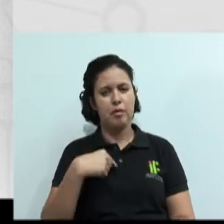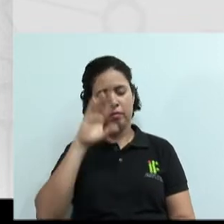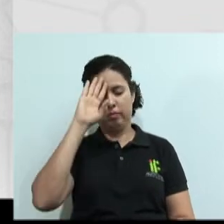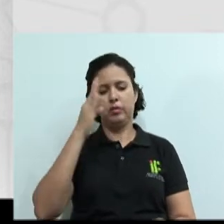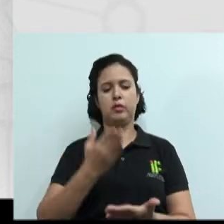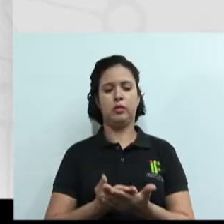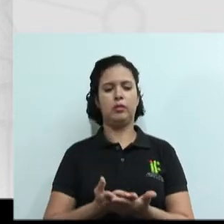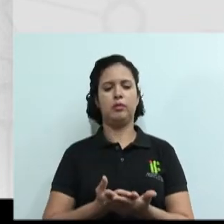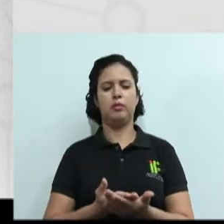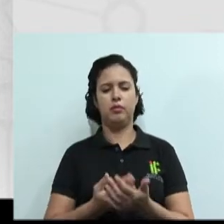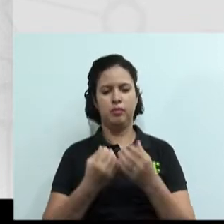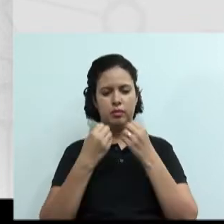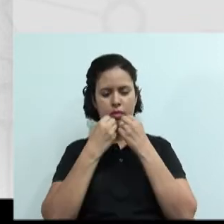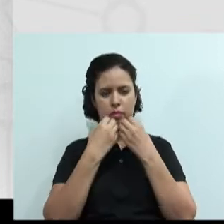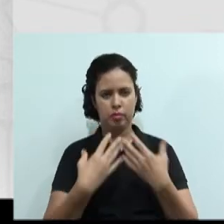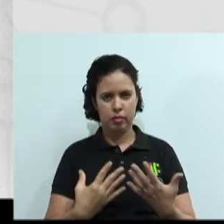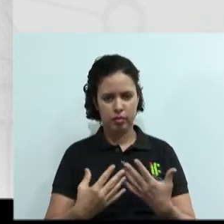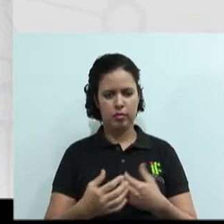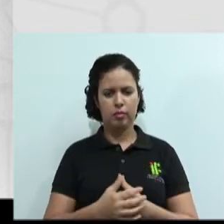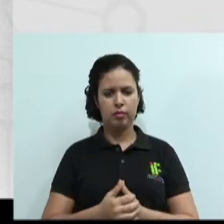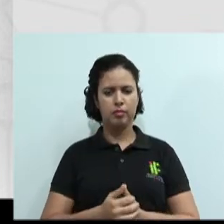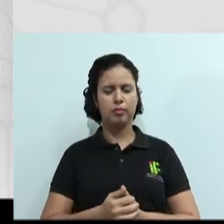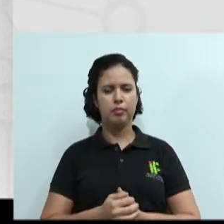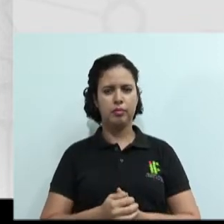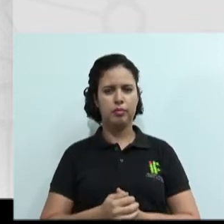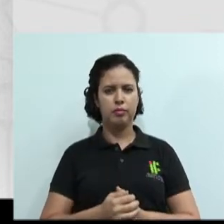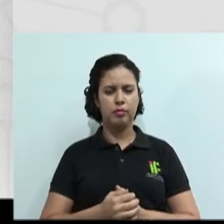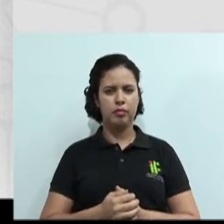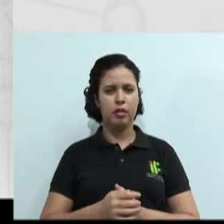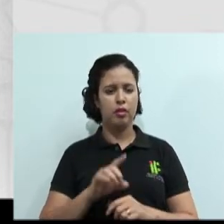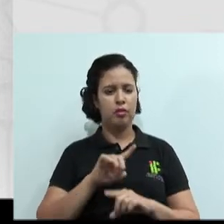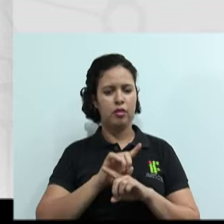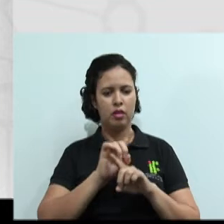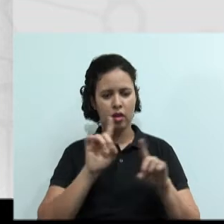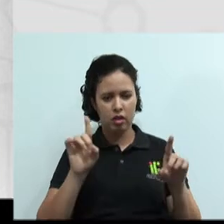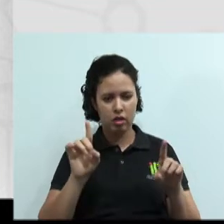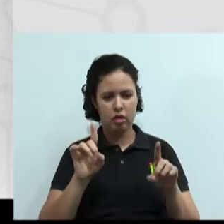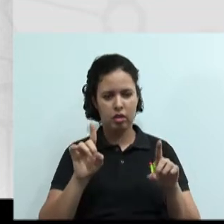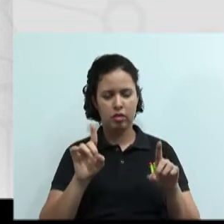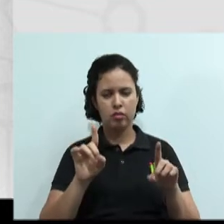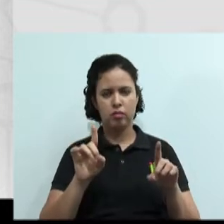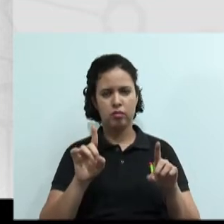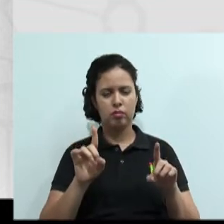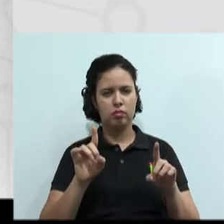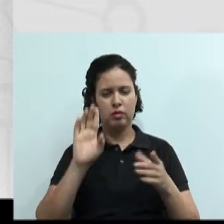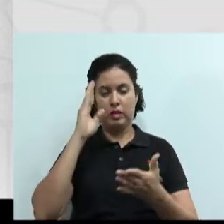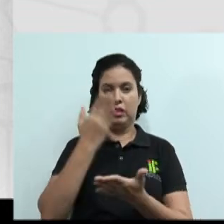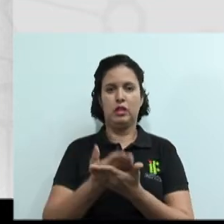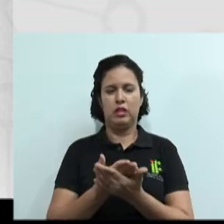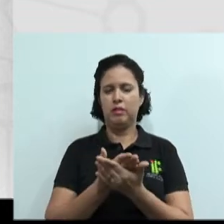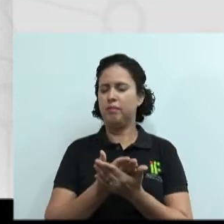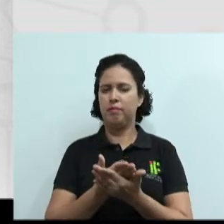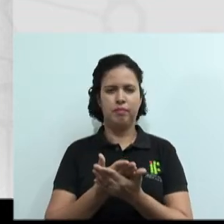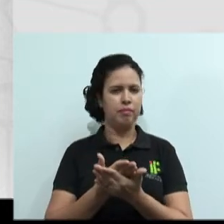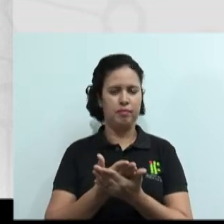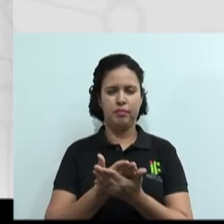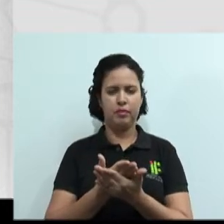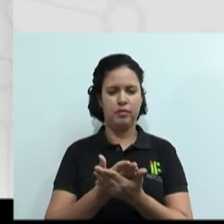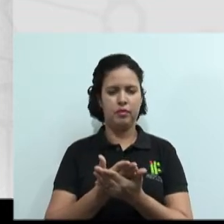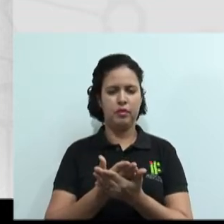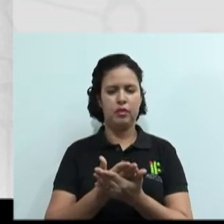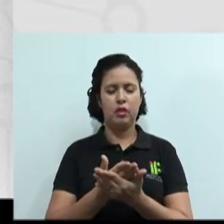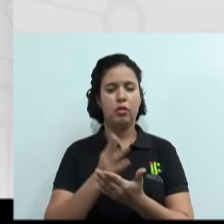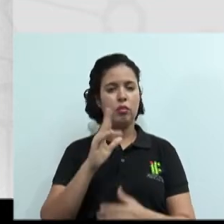isso traz mais confiança, né? Troque o não tenho muita certeza. Nunca utilize isso na